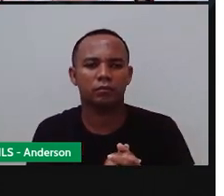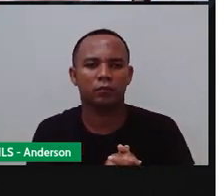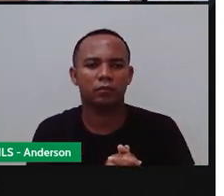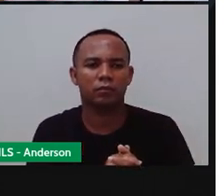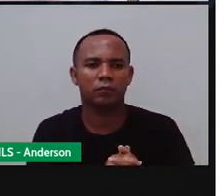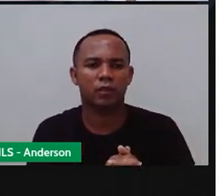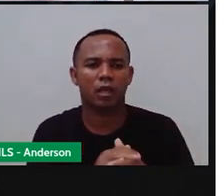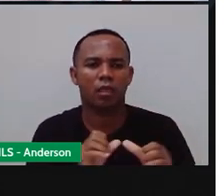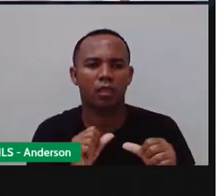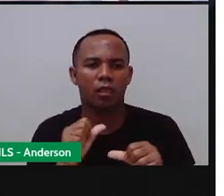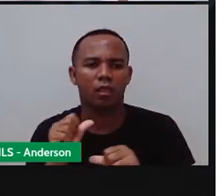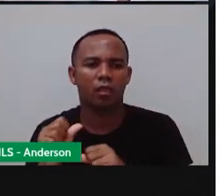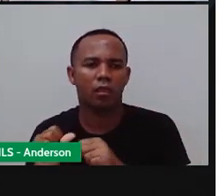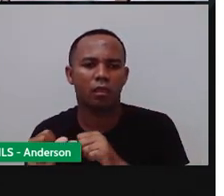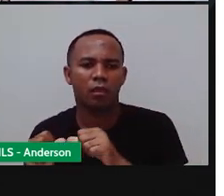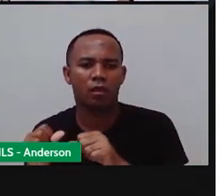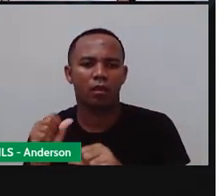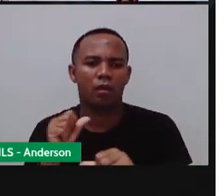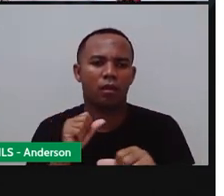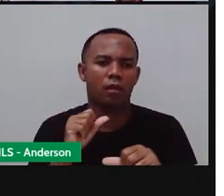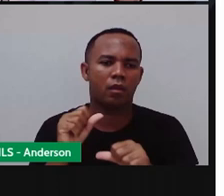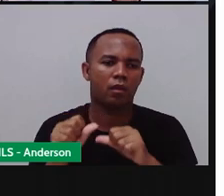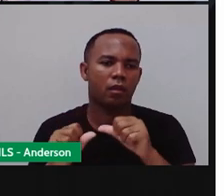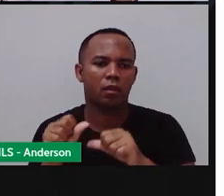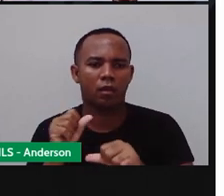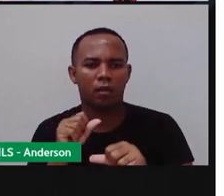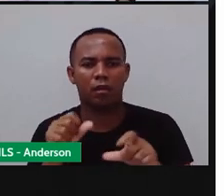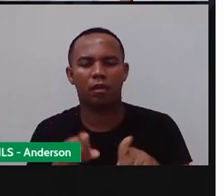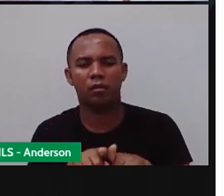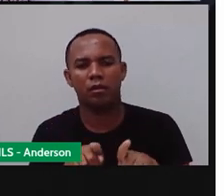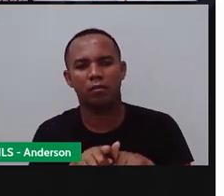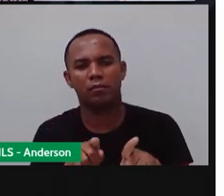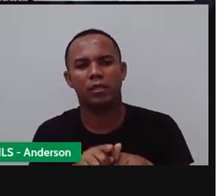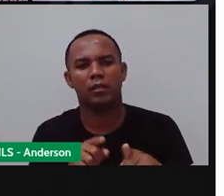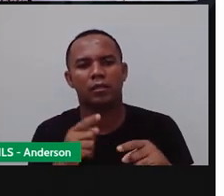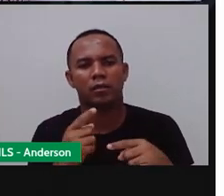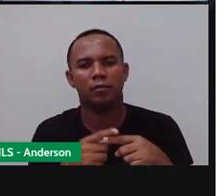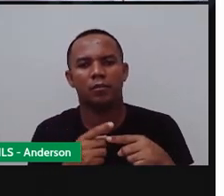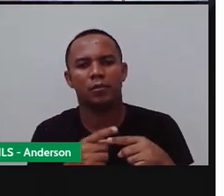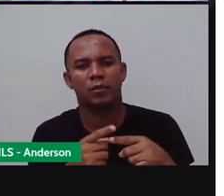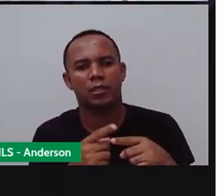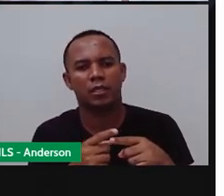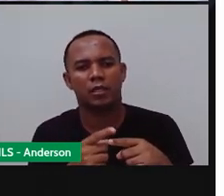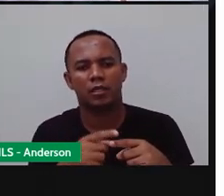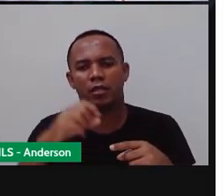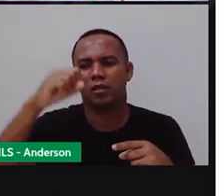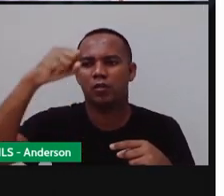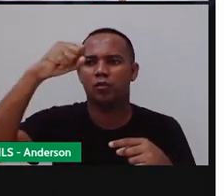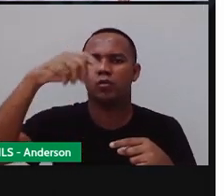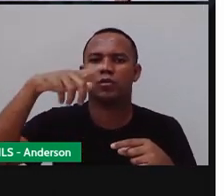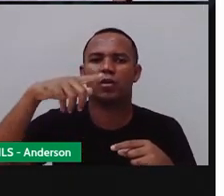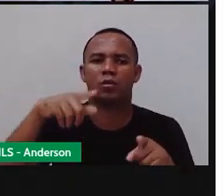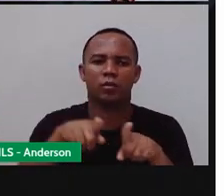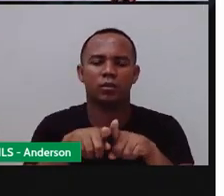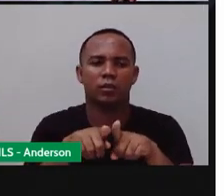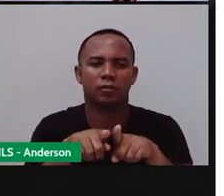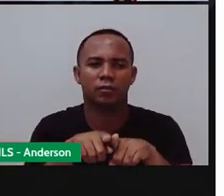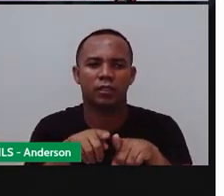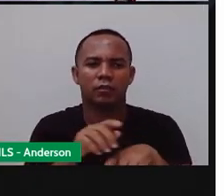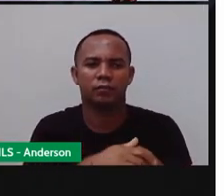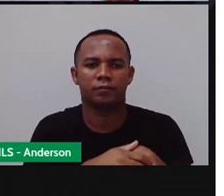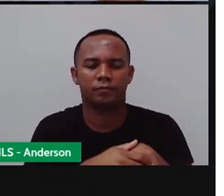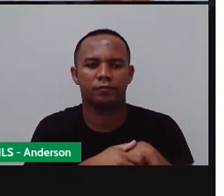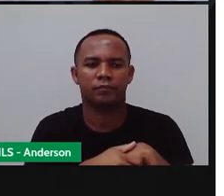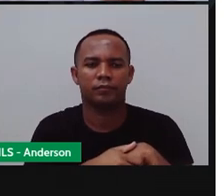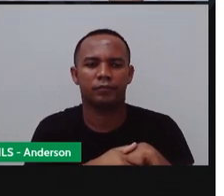Mexendo. Mas quando chega meio-dia, a gente procura a sombra e não acha. Por quê? Porque o sol está o quê? Em cima. Até a gente, quando ficar em pé